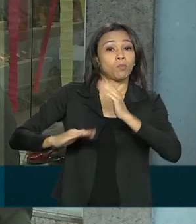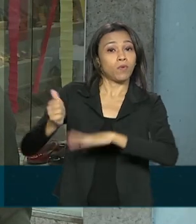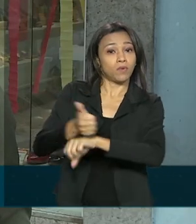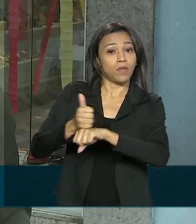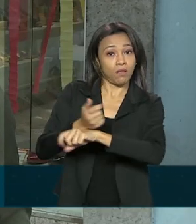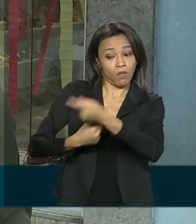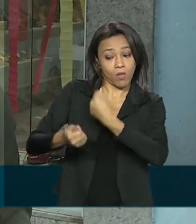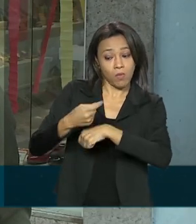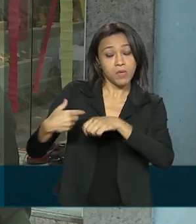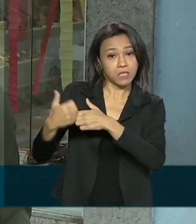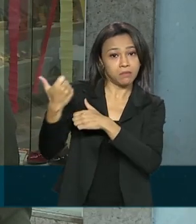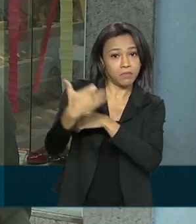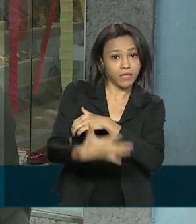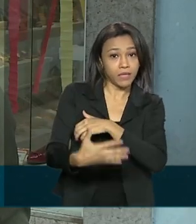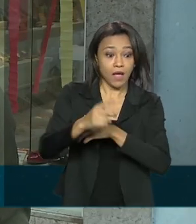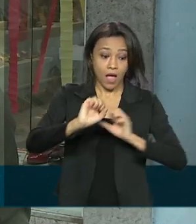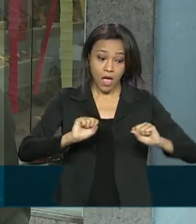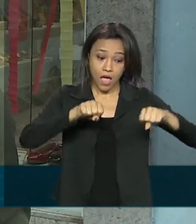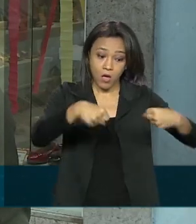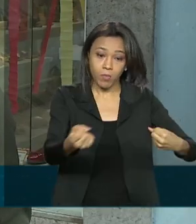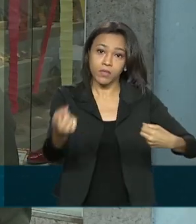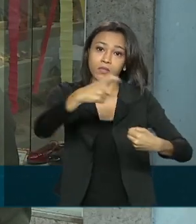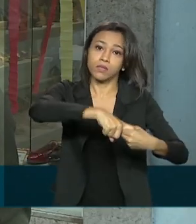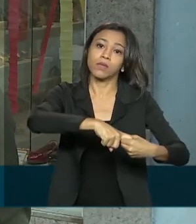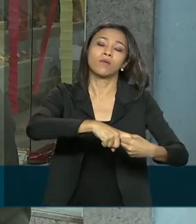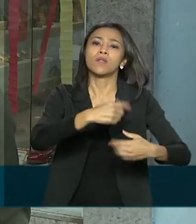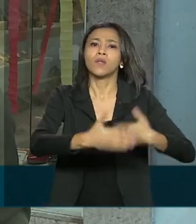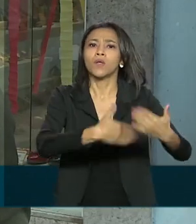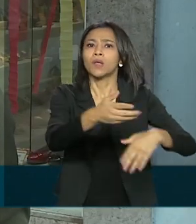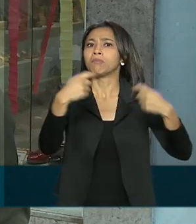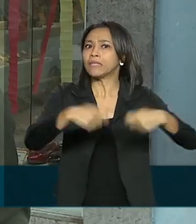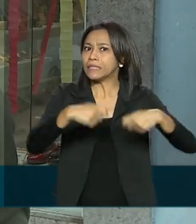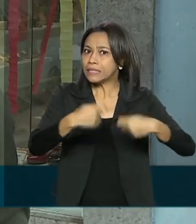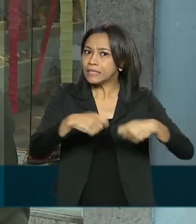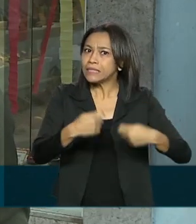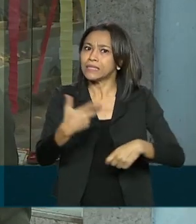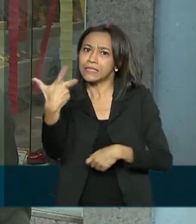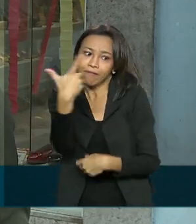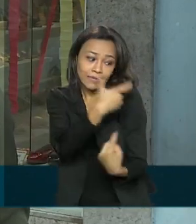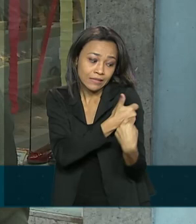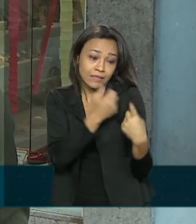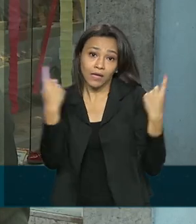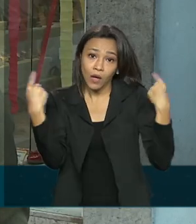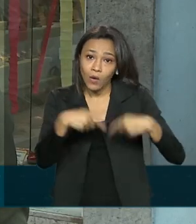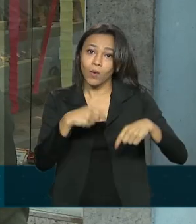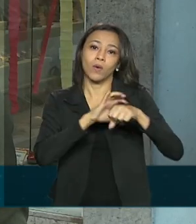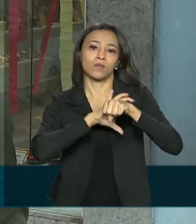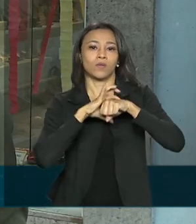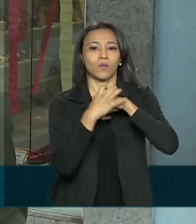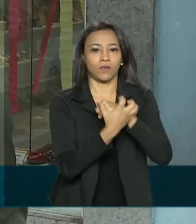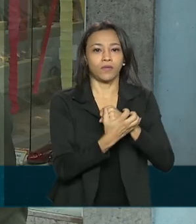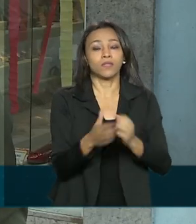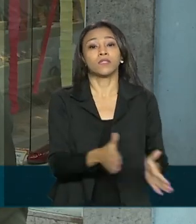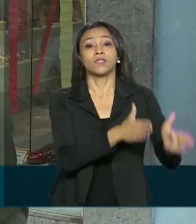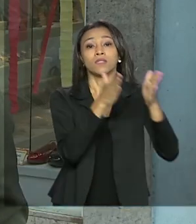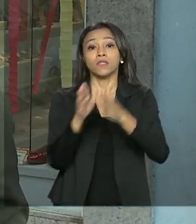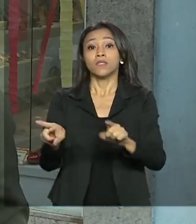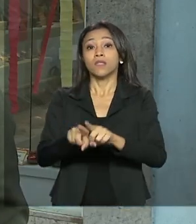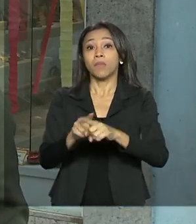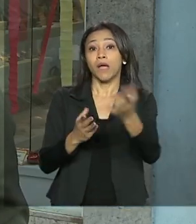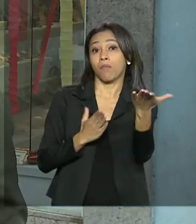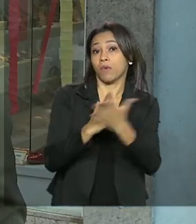a recuperação da economia depende de uma vacina eficaz contra o coronavírus, além da aprovação das reformas